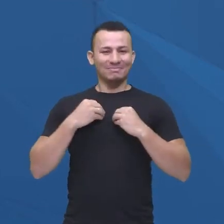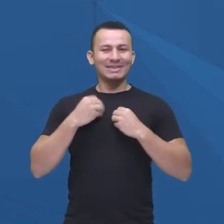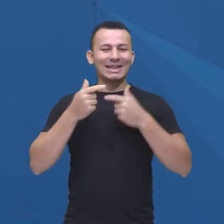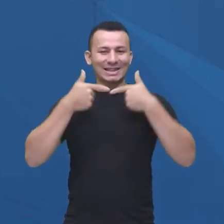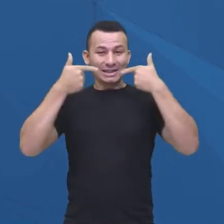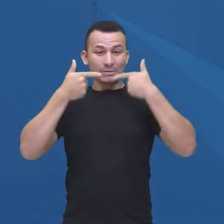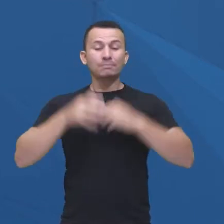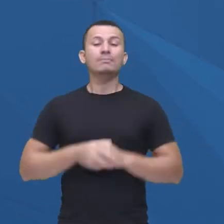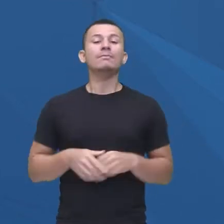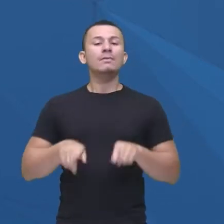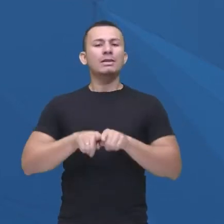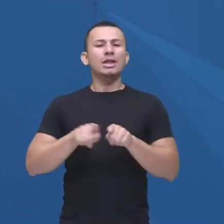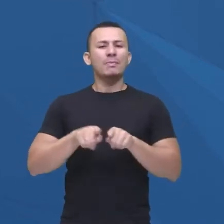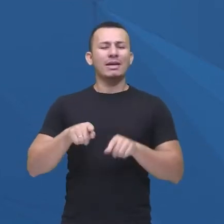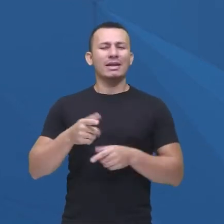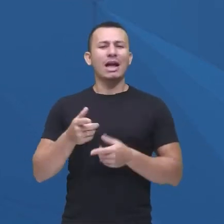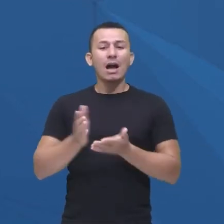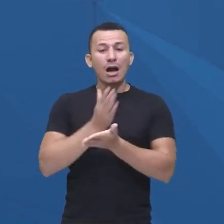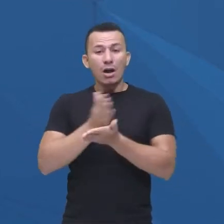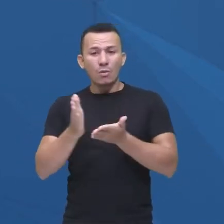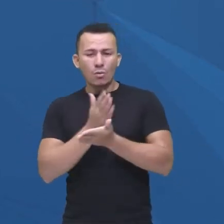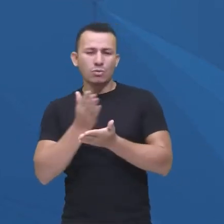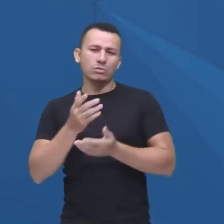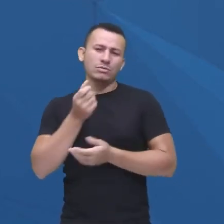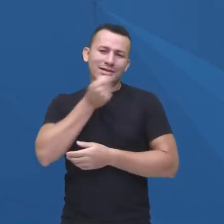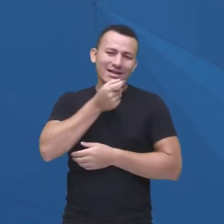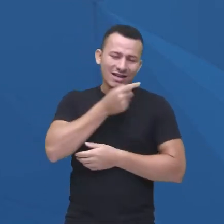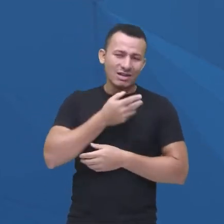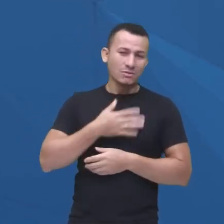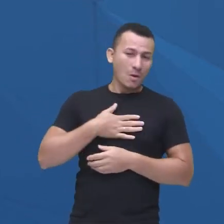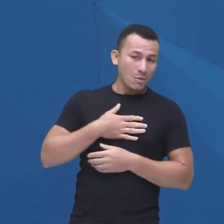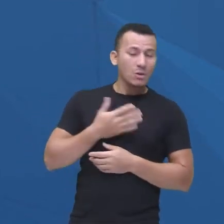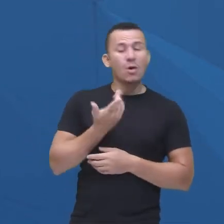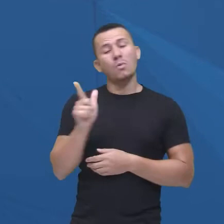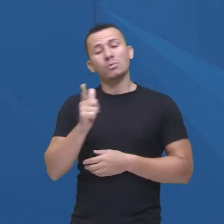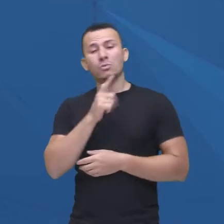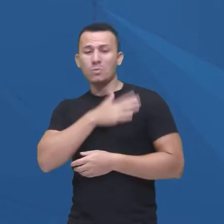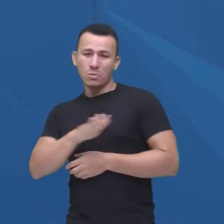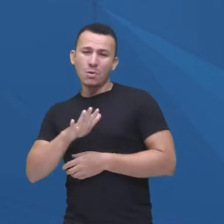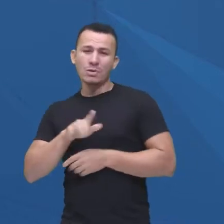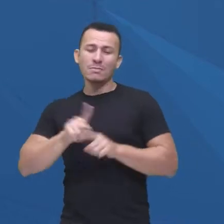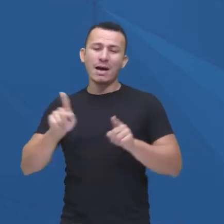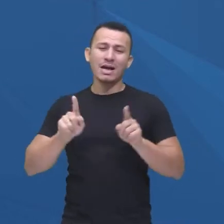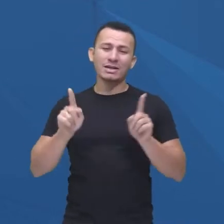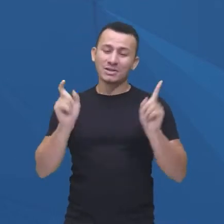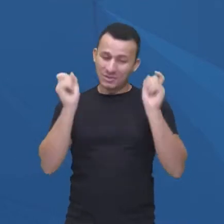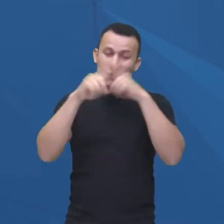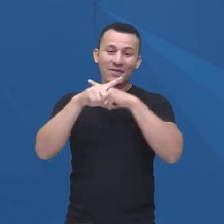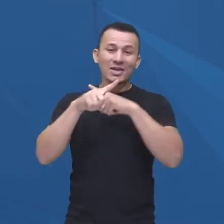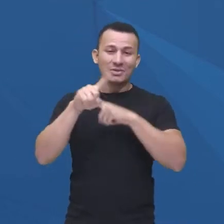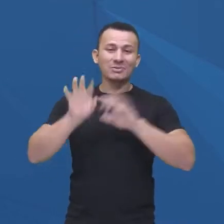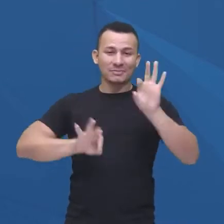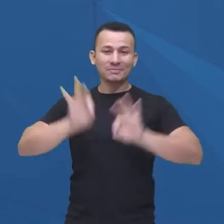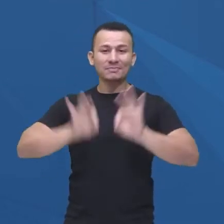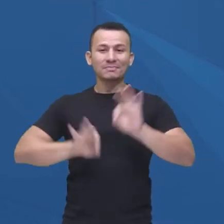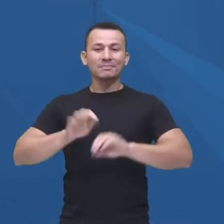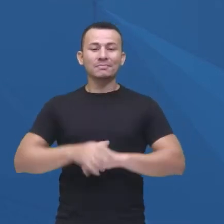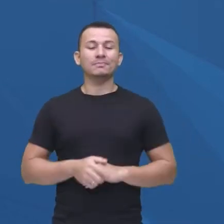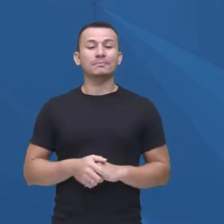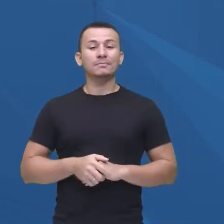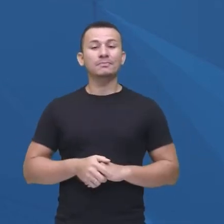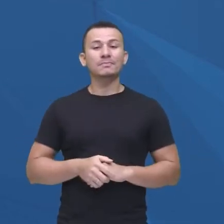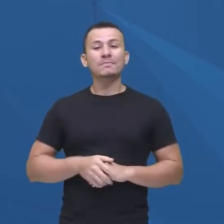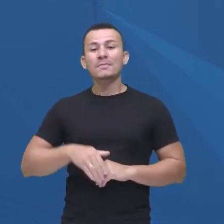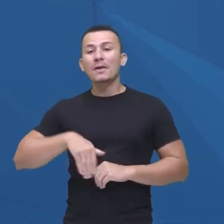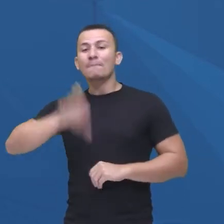e tem gente que gosta e tem gente que não gosta, né? Comédia eu acho que é um gênero bem difícil de fazer. E olha só, muitos estão dizendo aí,